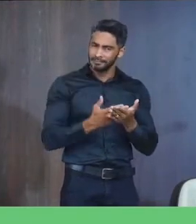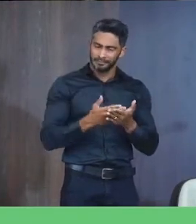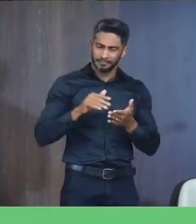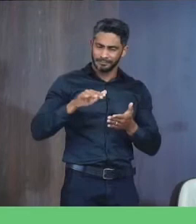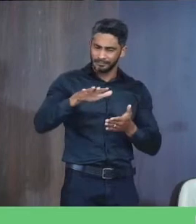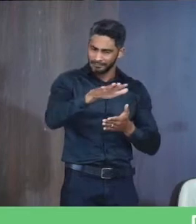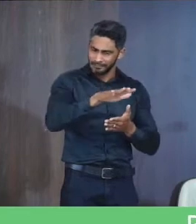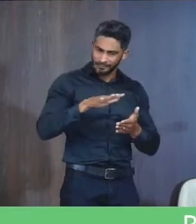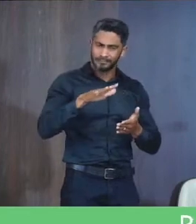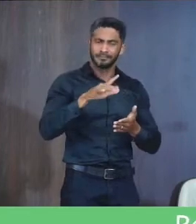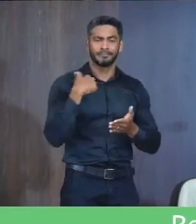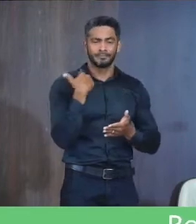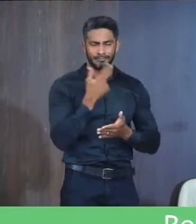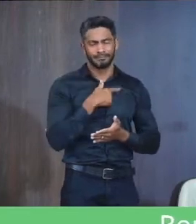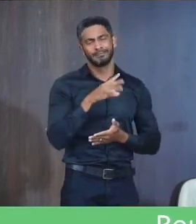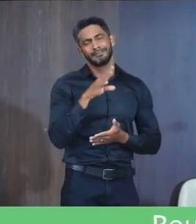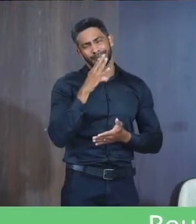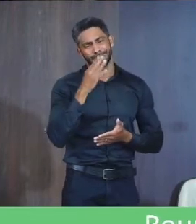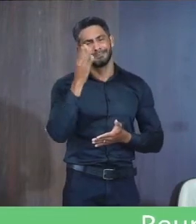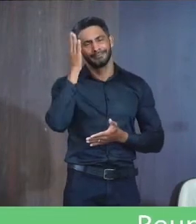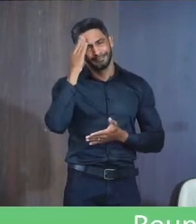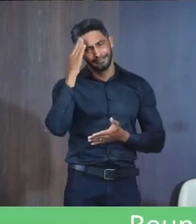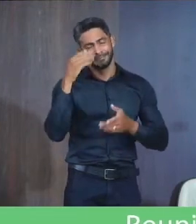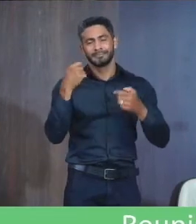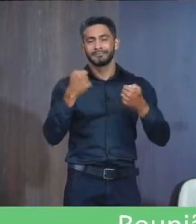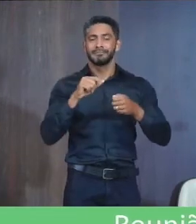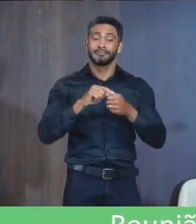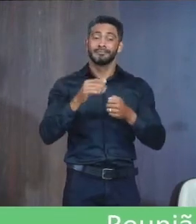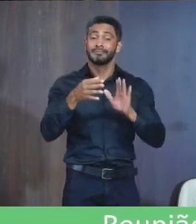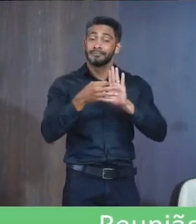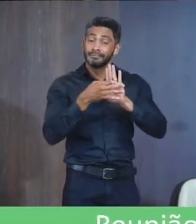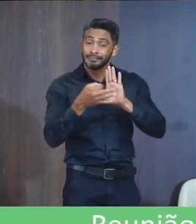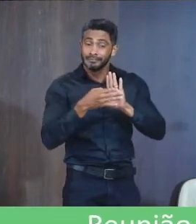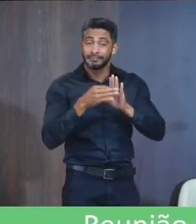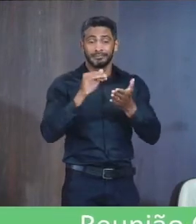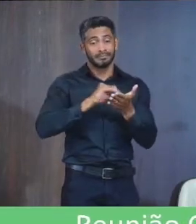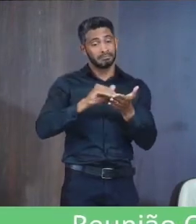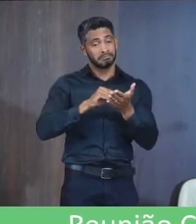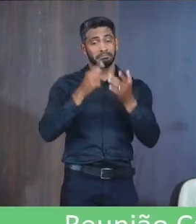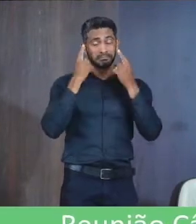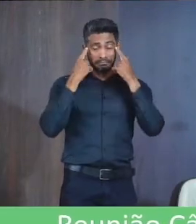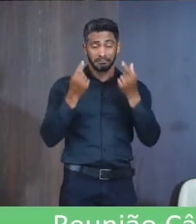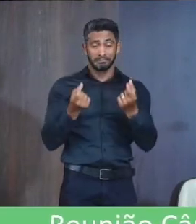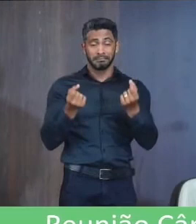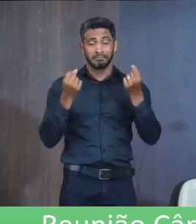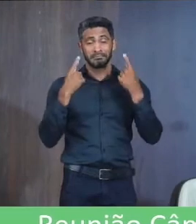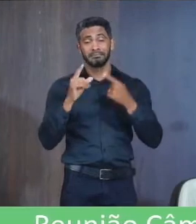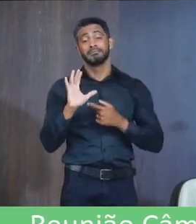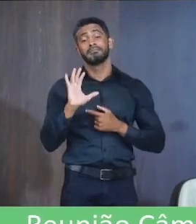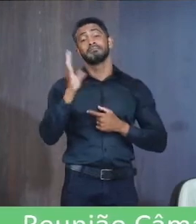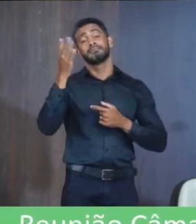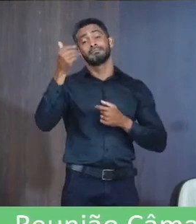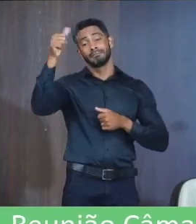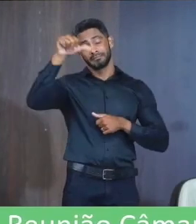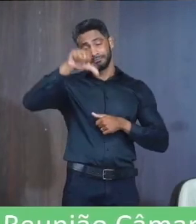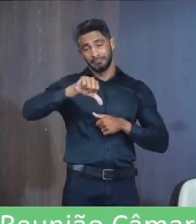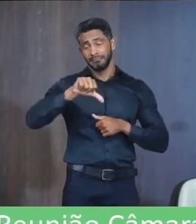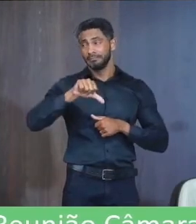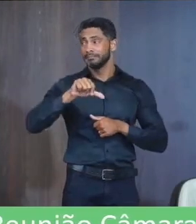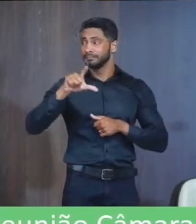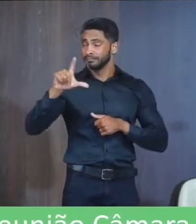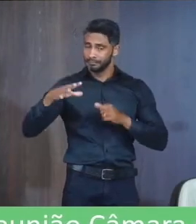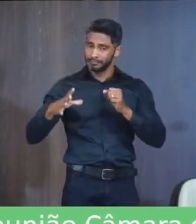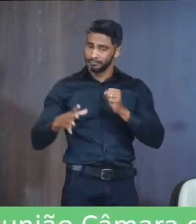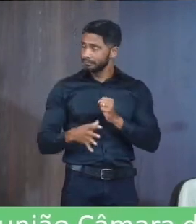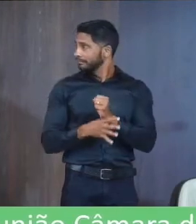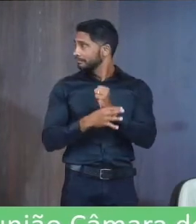as regiões Da gente Já é conhecida A gente sabe O que tem que fazer Aí a gente vai dar opinião O secretário Não escuta Aí cabra Que fica pior Aí reforçando O